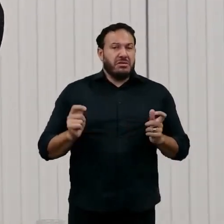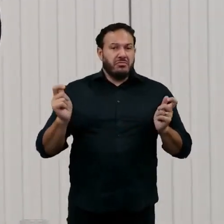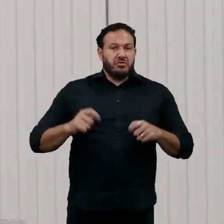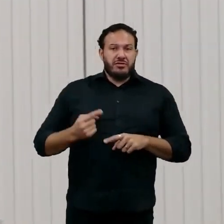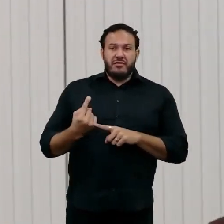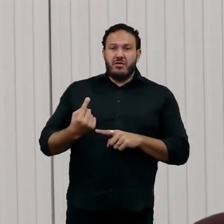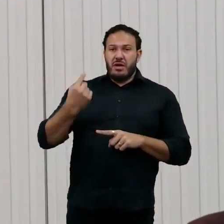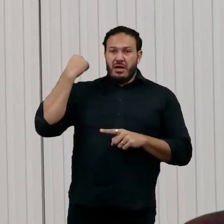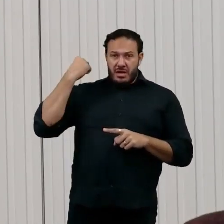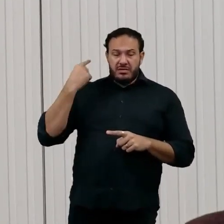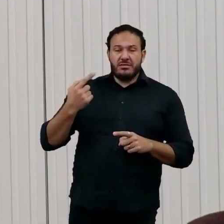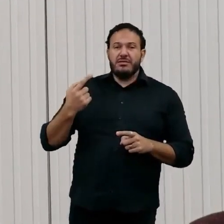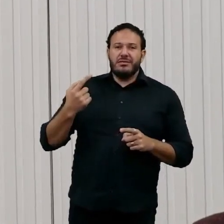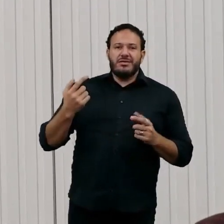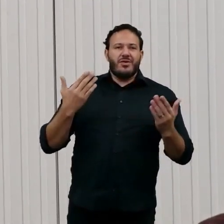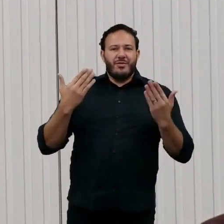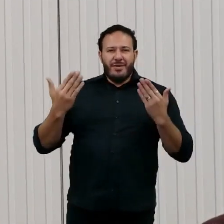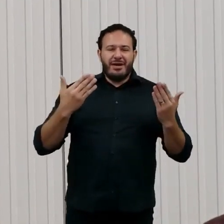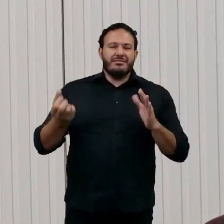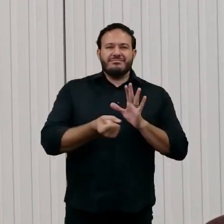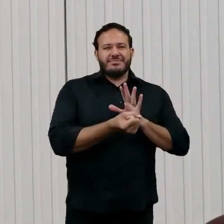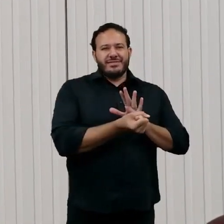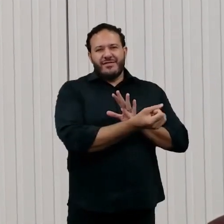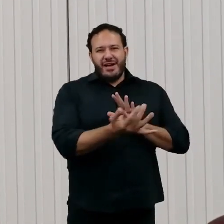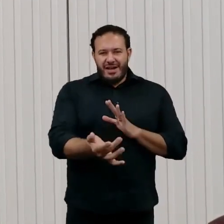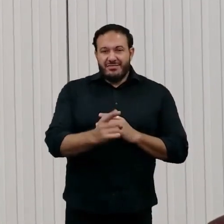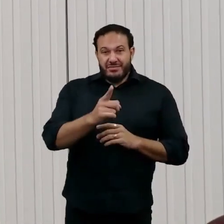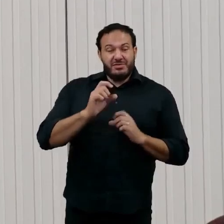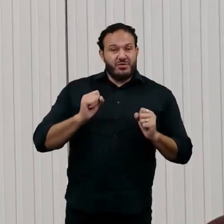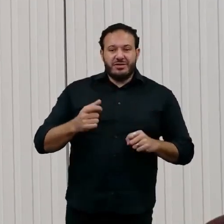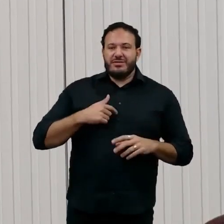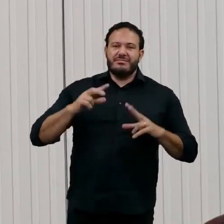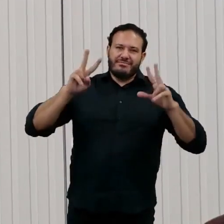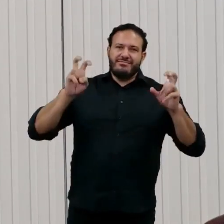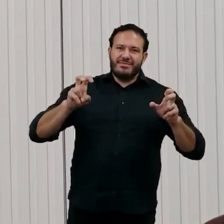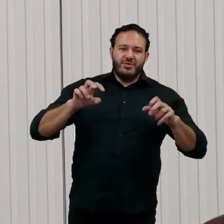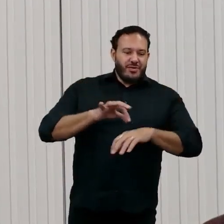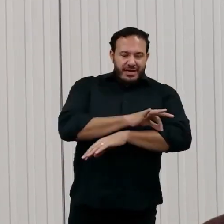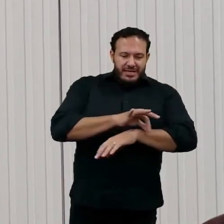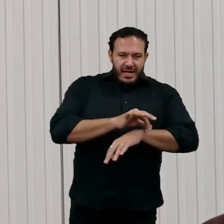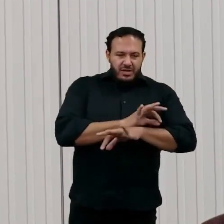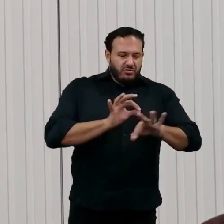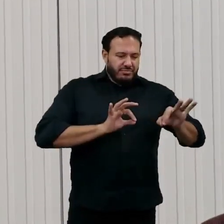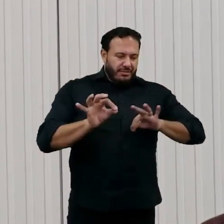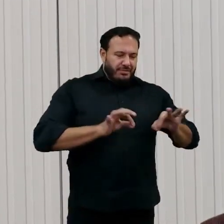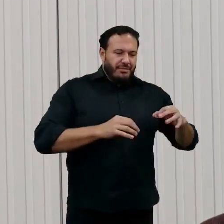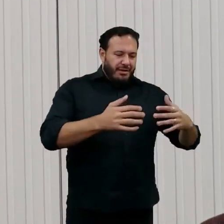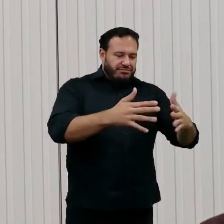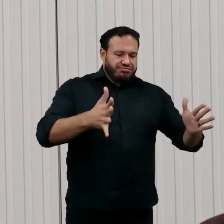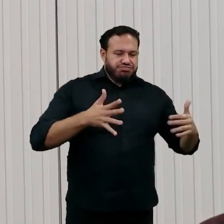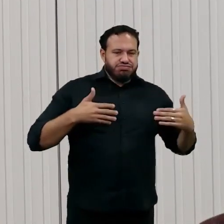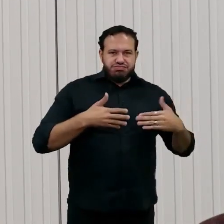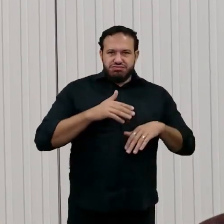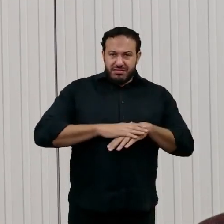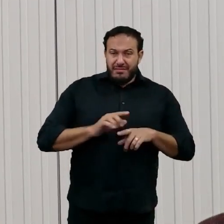a analogia era um celeiro. você podia ser o arquiteto de um celeiro e construí-lo. Isso era possível. Mas agora estamos